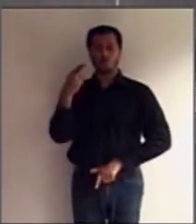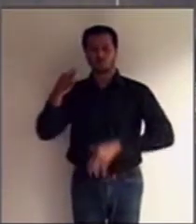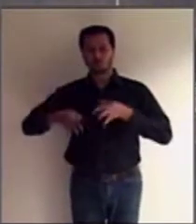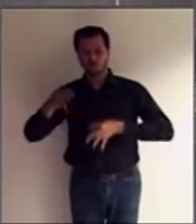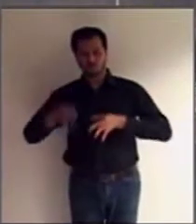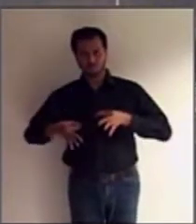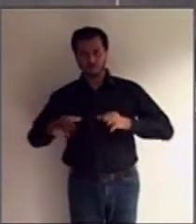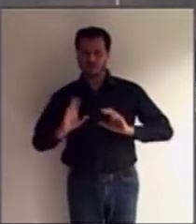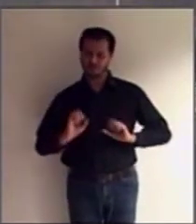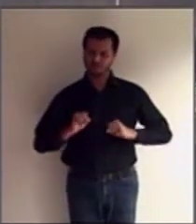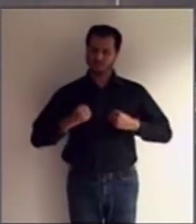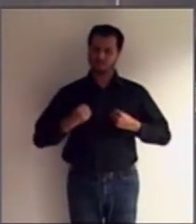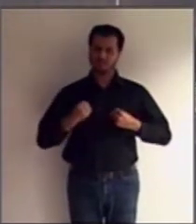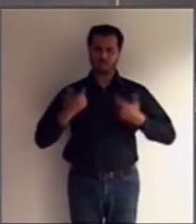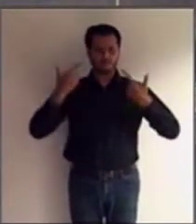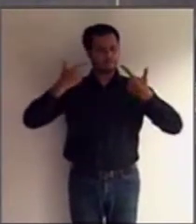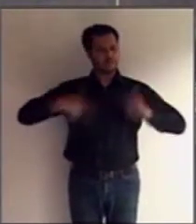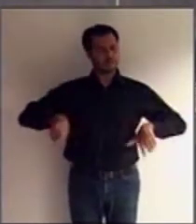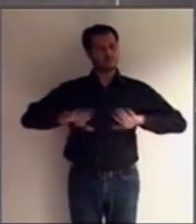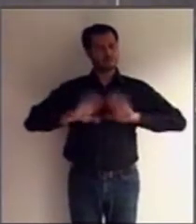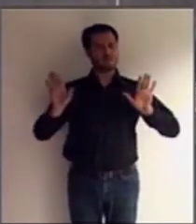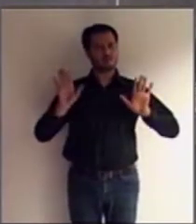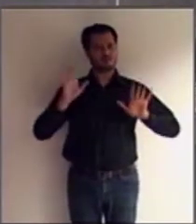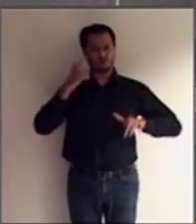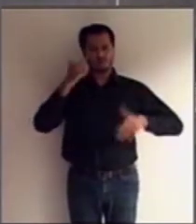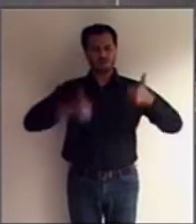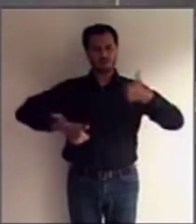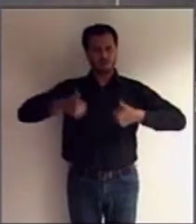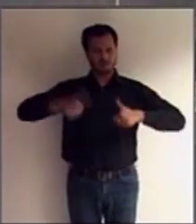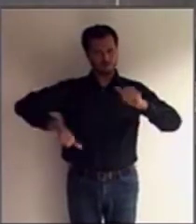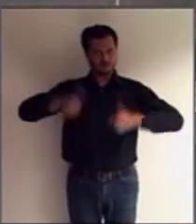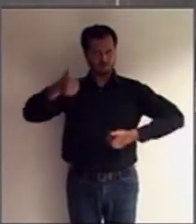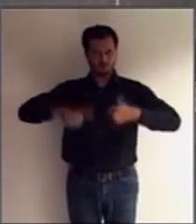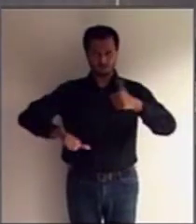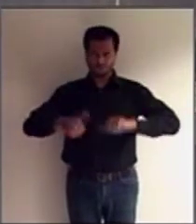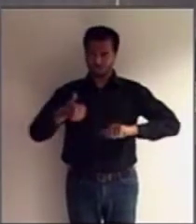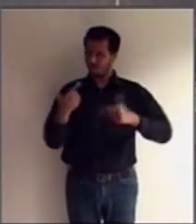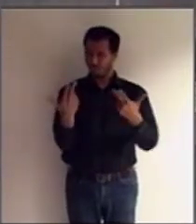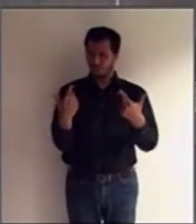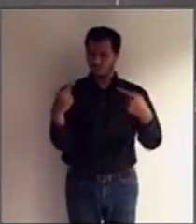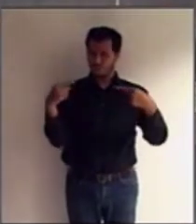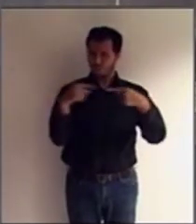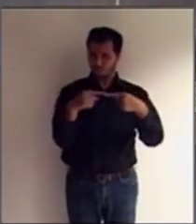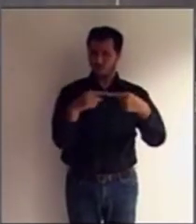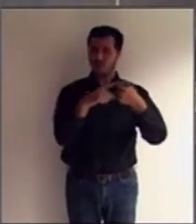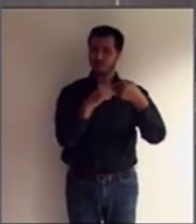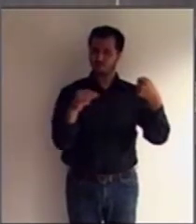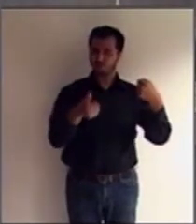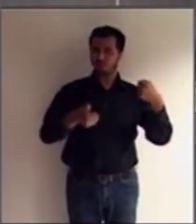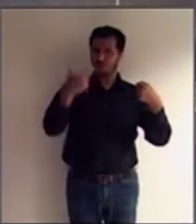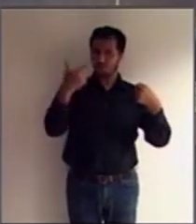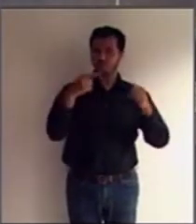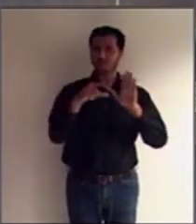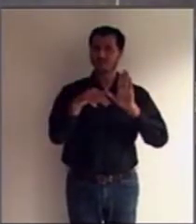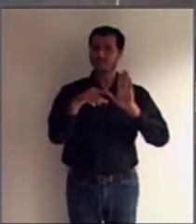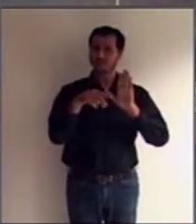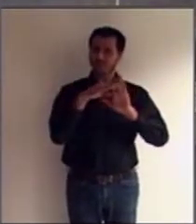imparcial, exatamente nos termos do artigo 12, item 4 da Convenção.